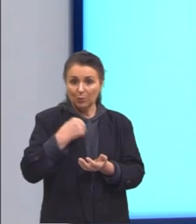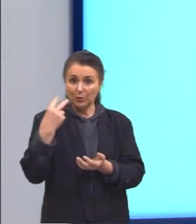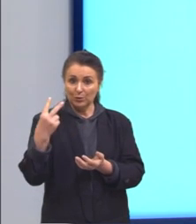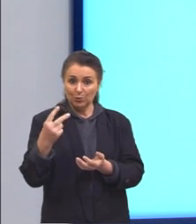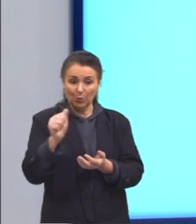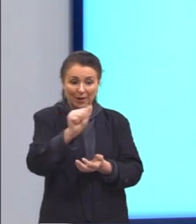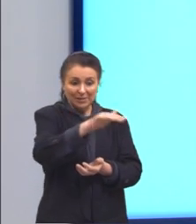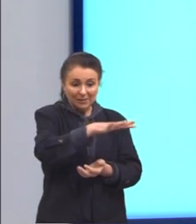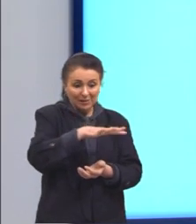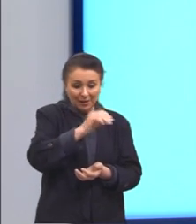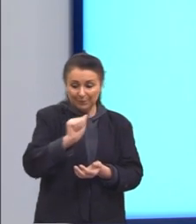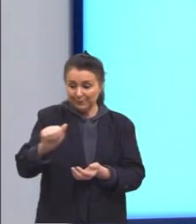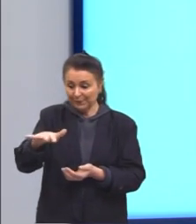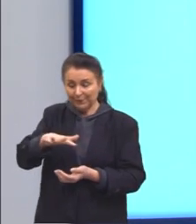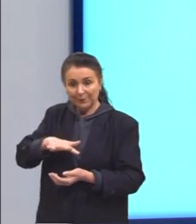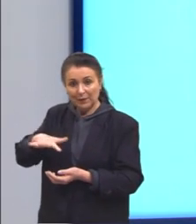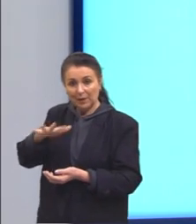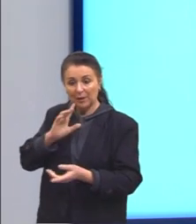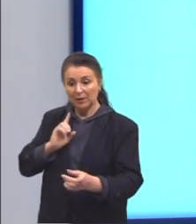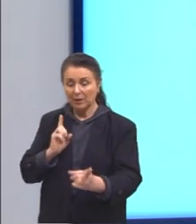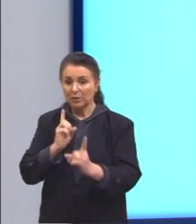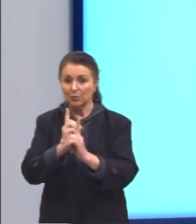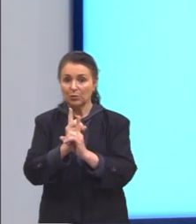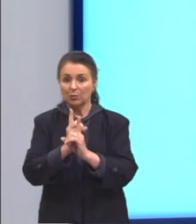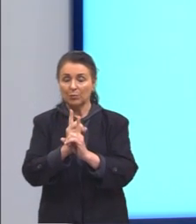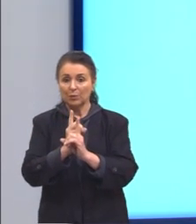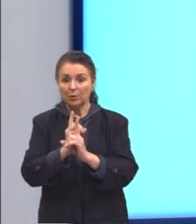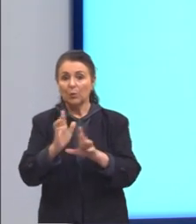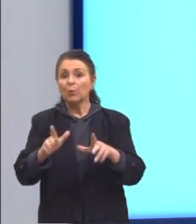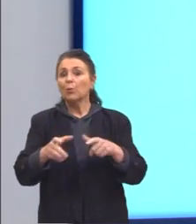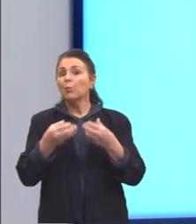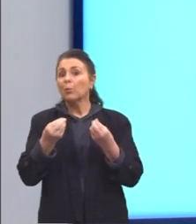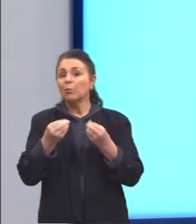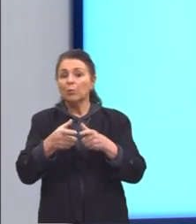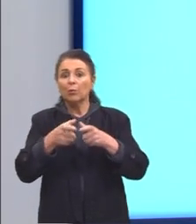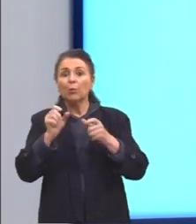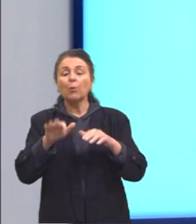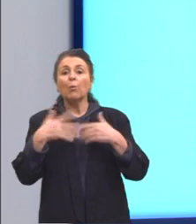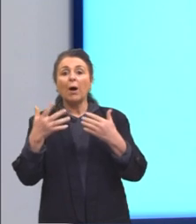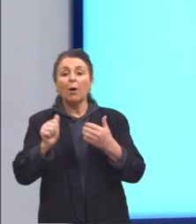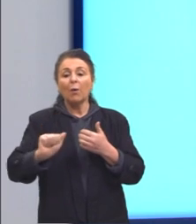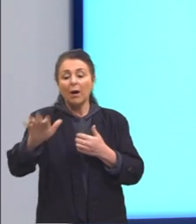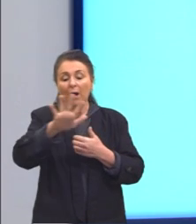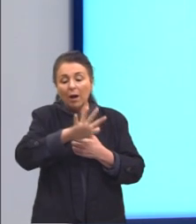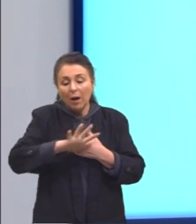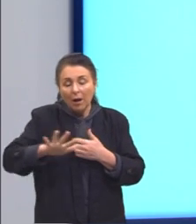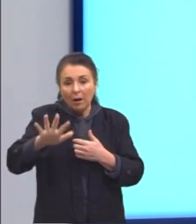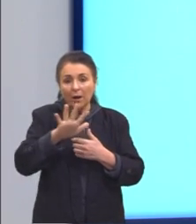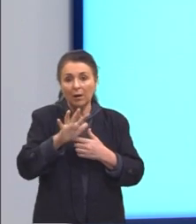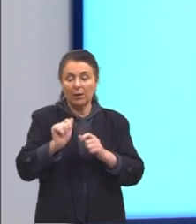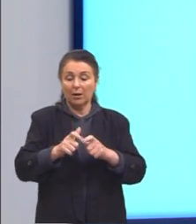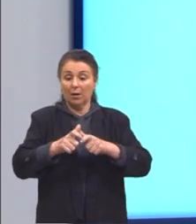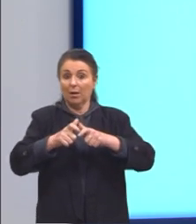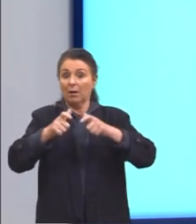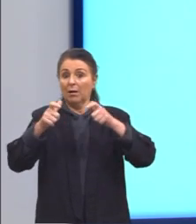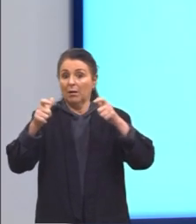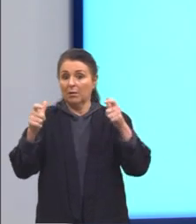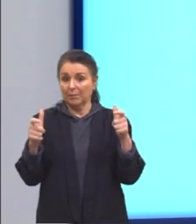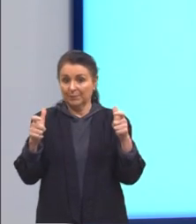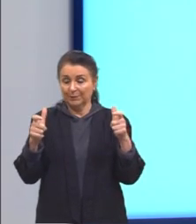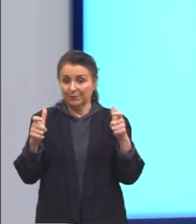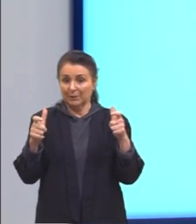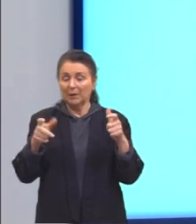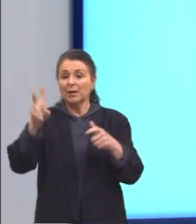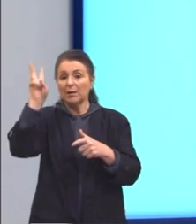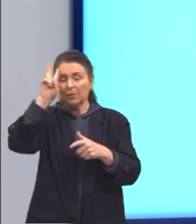áreas para descobrir, então, qual seria a área do aumento. O que nós precisamos lembrar? O